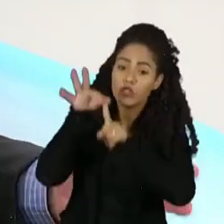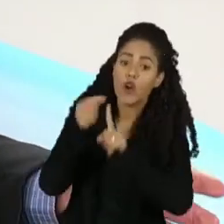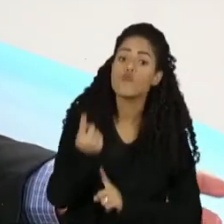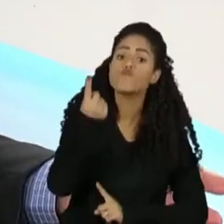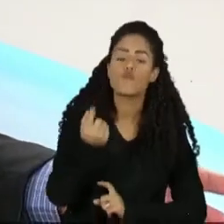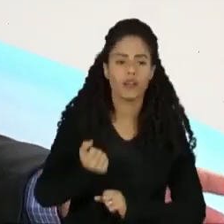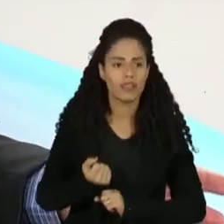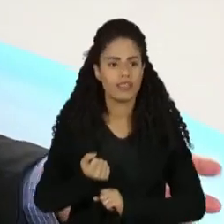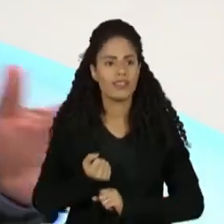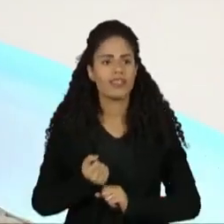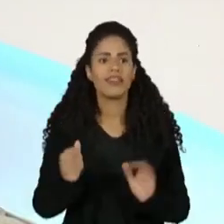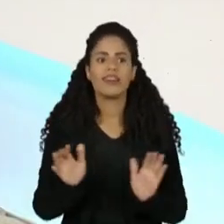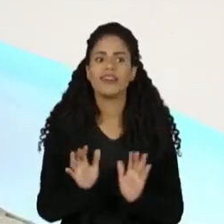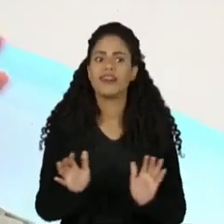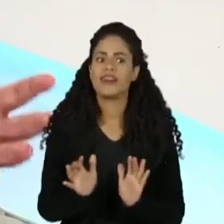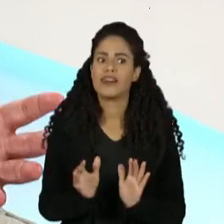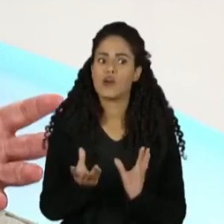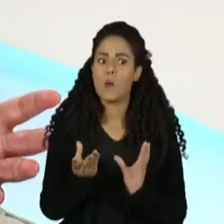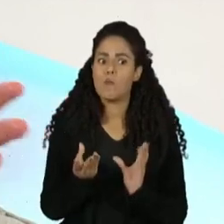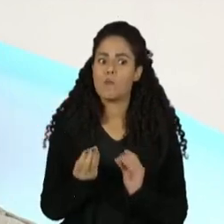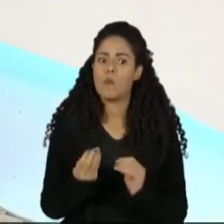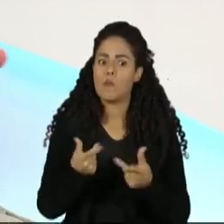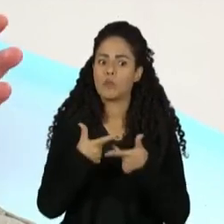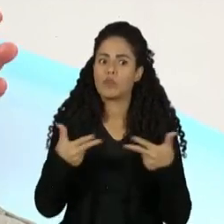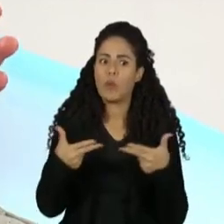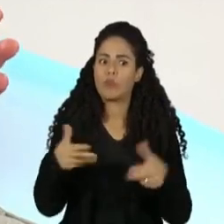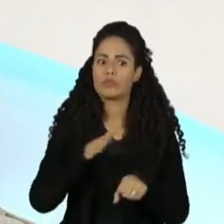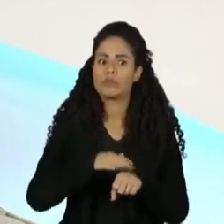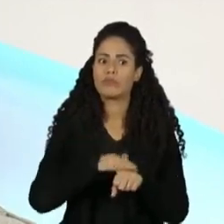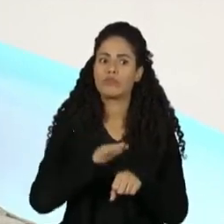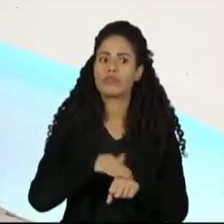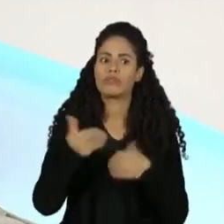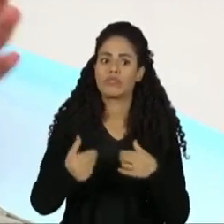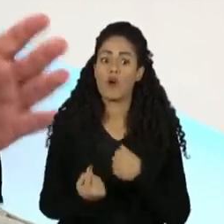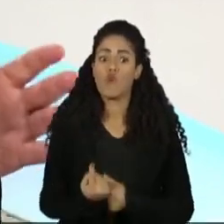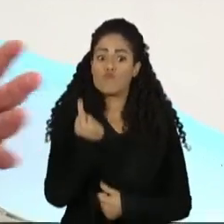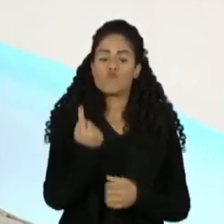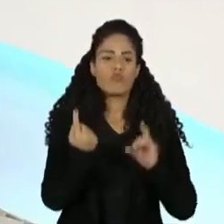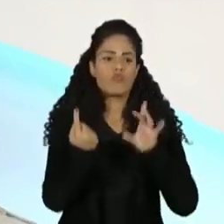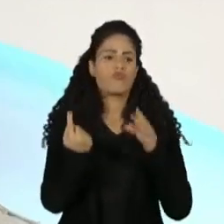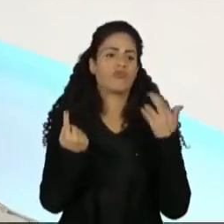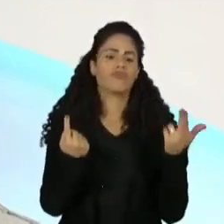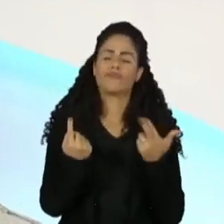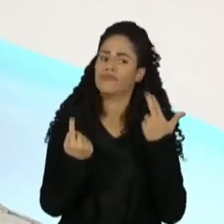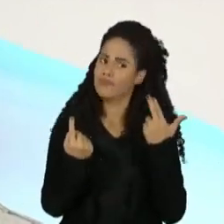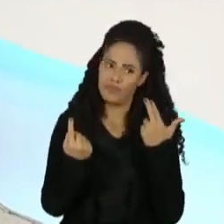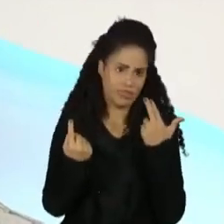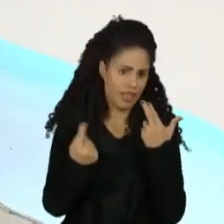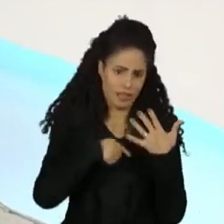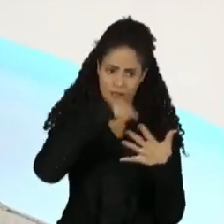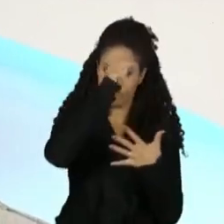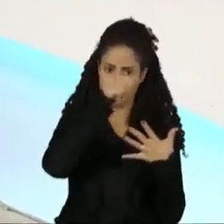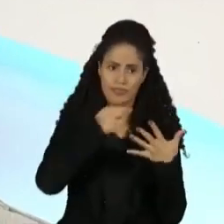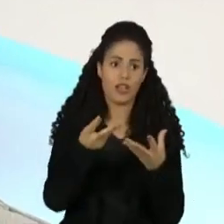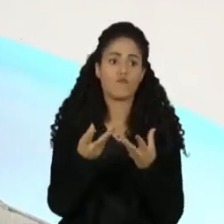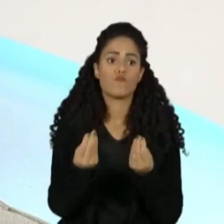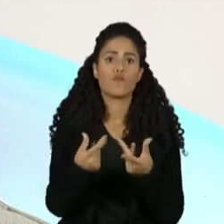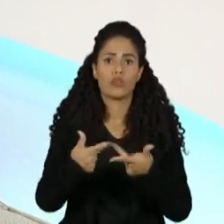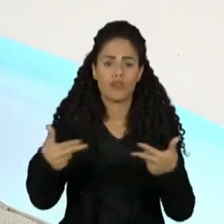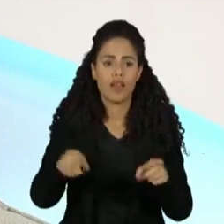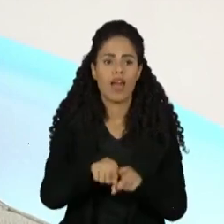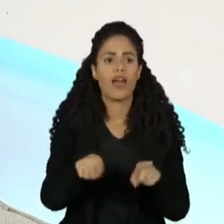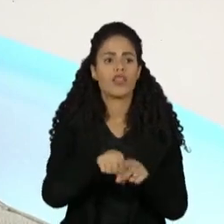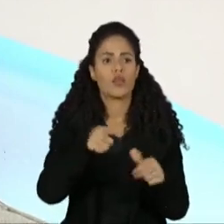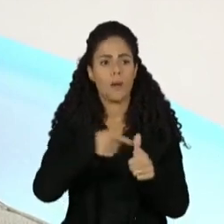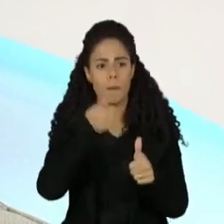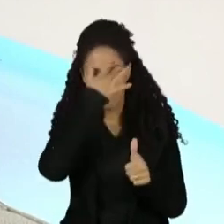Porque é muita coisa para fazer, não tem uma coisa que você possa fazer, bom, eu vou fazer isso daqui, eu vou solucionar, é questão de pessoal, é questão de